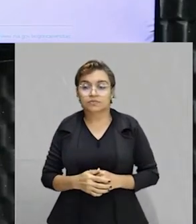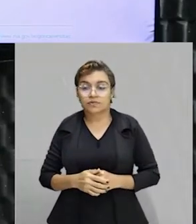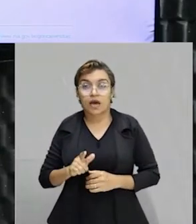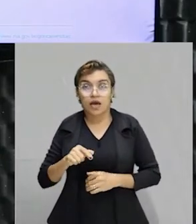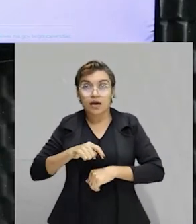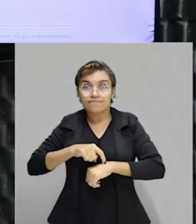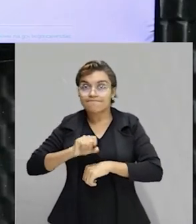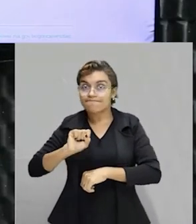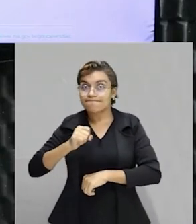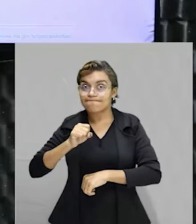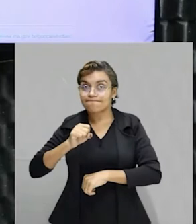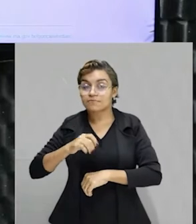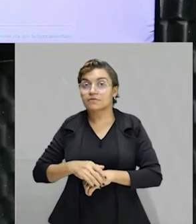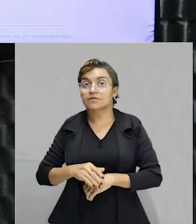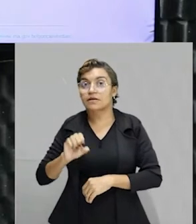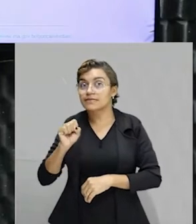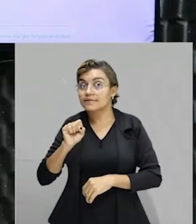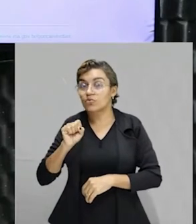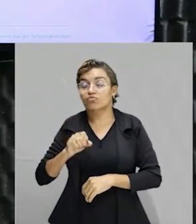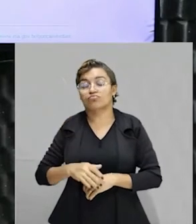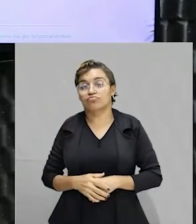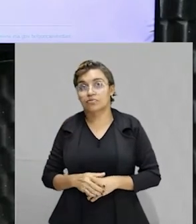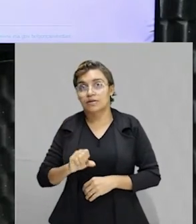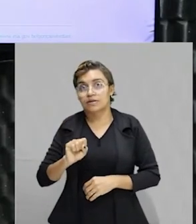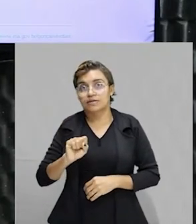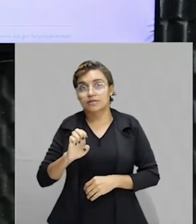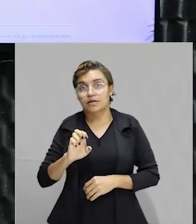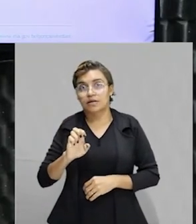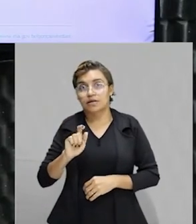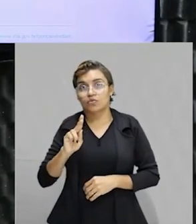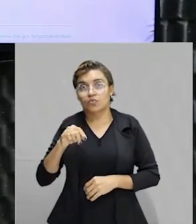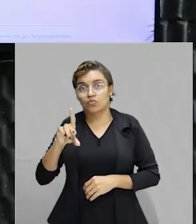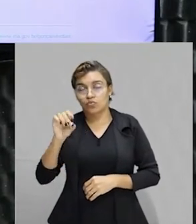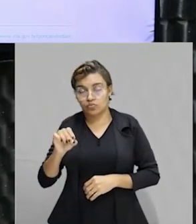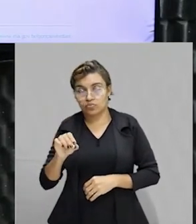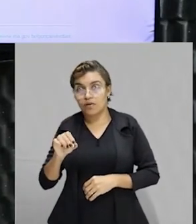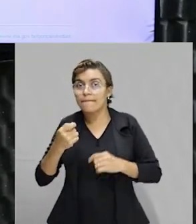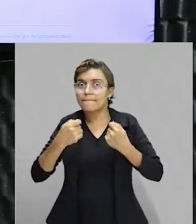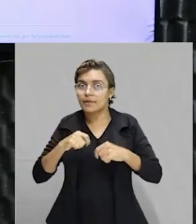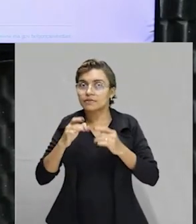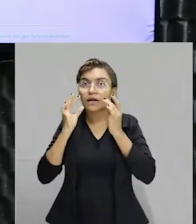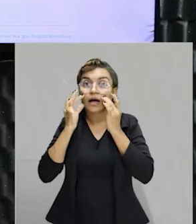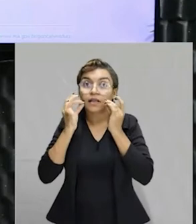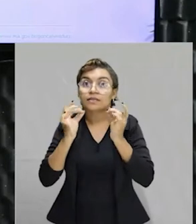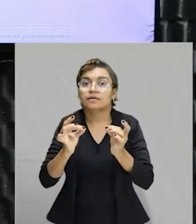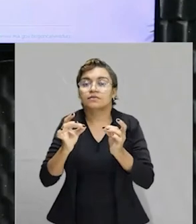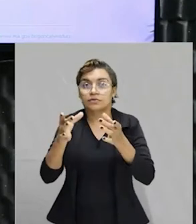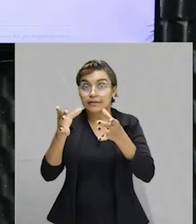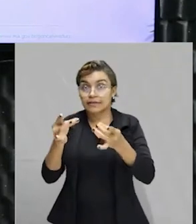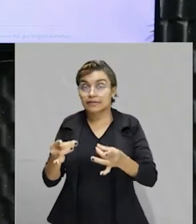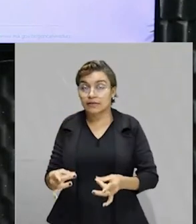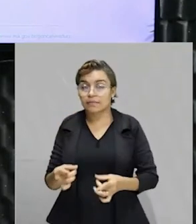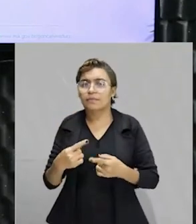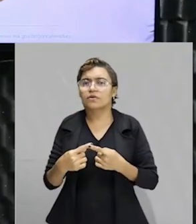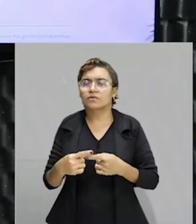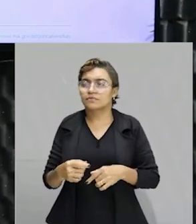segundos, tá? Então, a gente precisa estar atento a esses detalhes. Por que que eu tô chamando a atenção